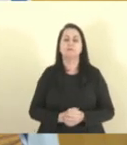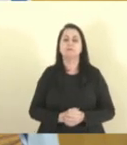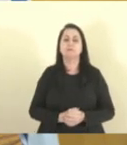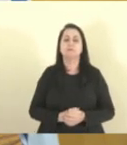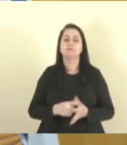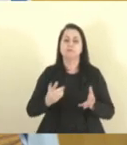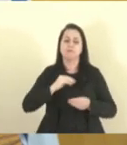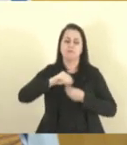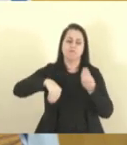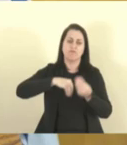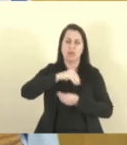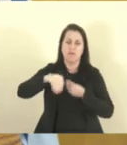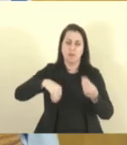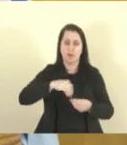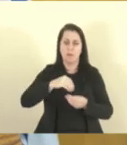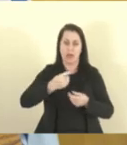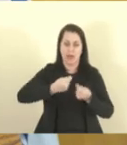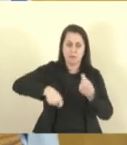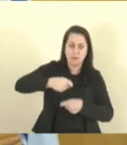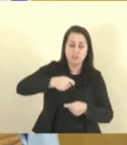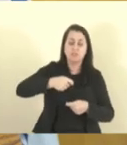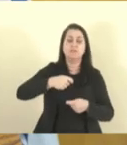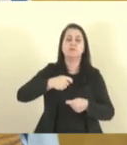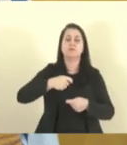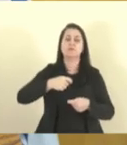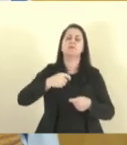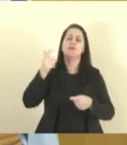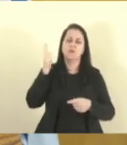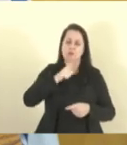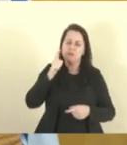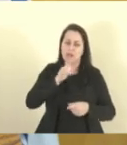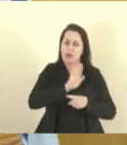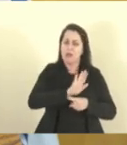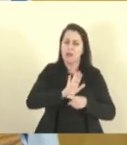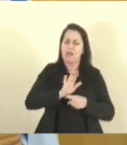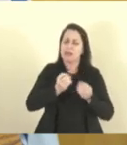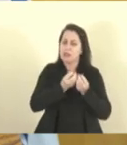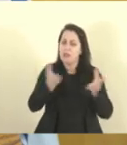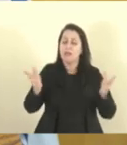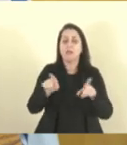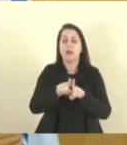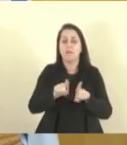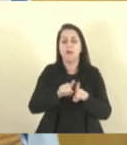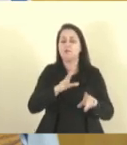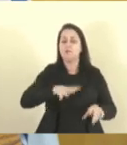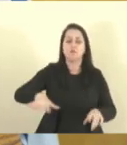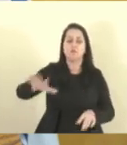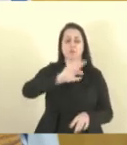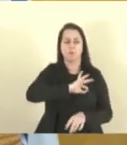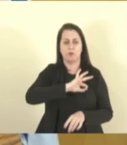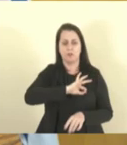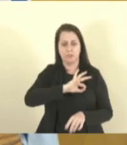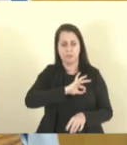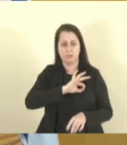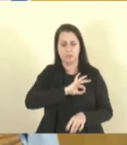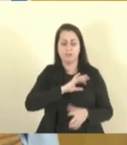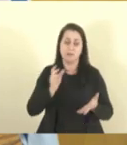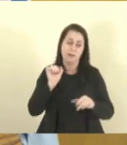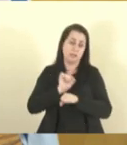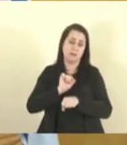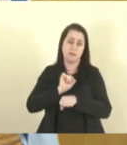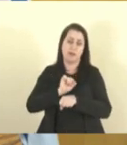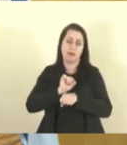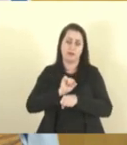reforma administrativa alcance os policiais militares, não só os oficiais, mas também as praças, que esperam,